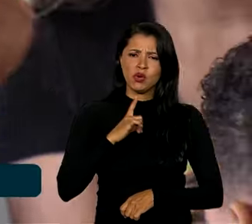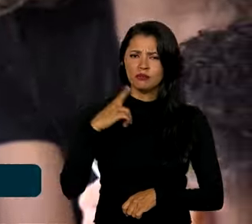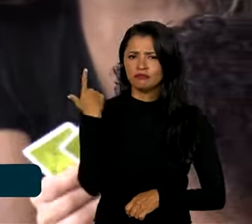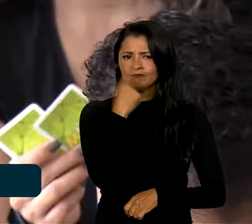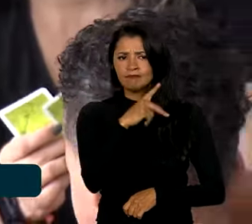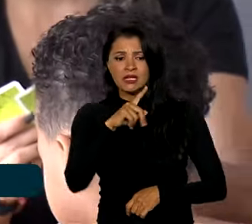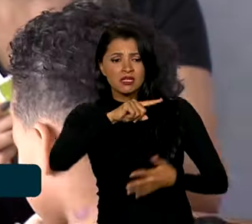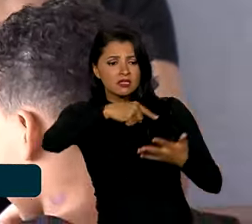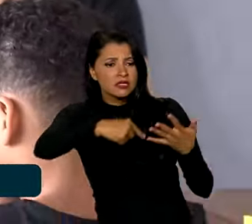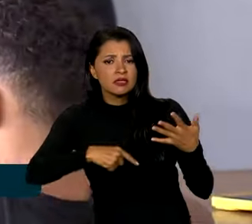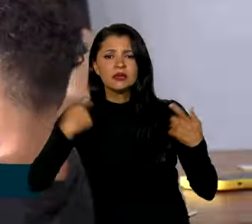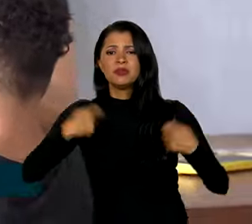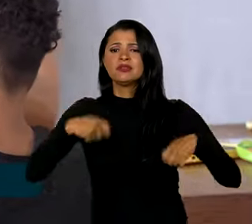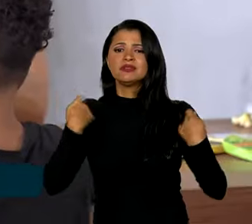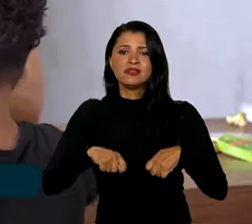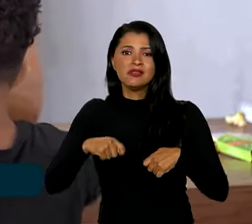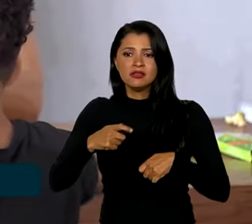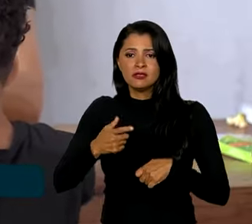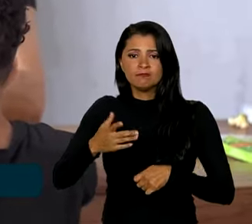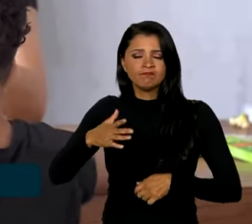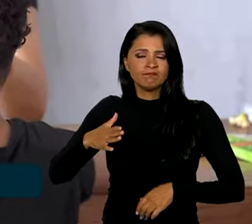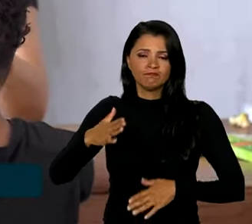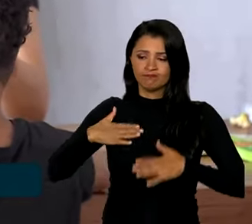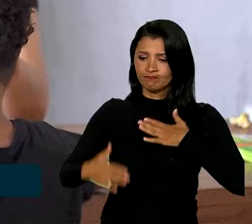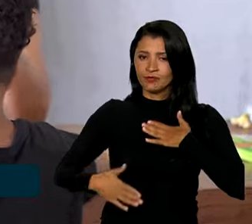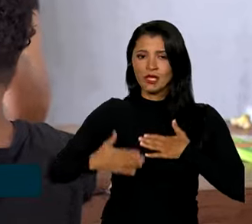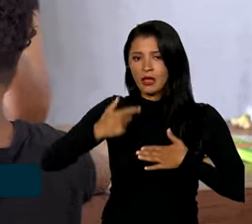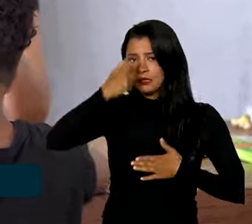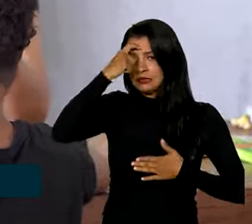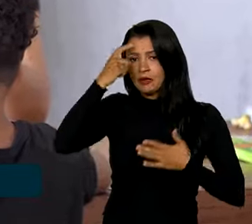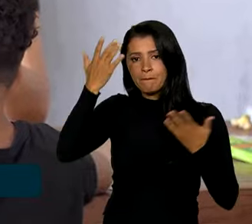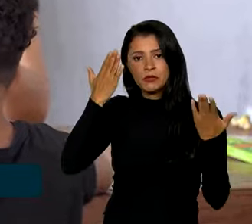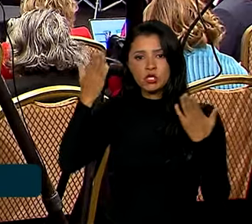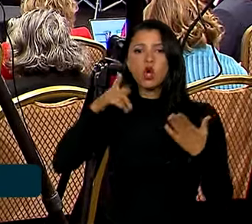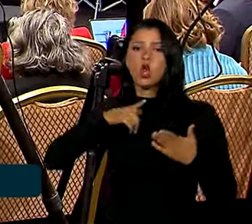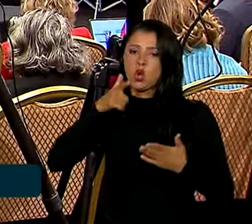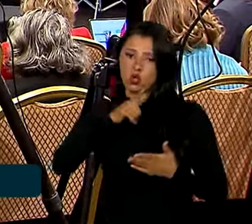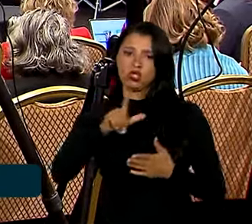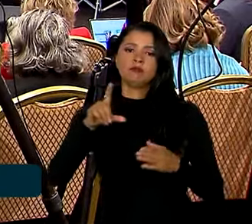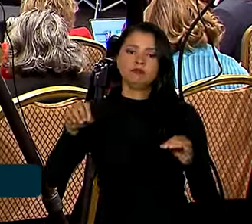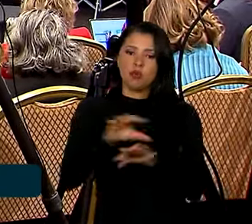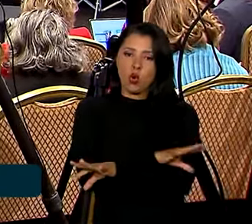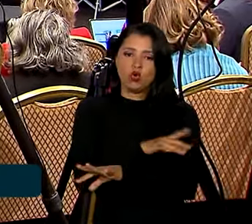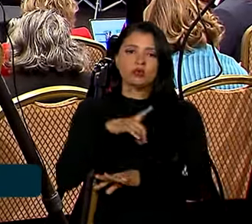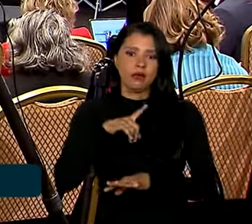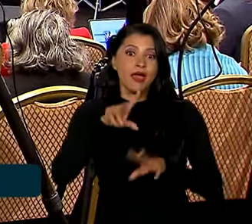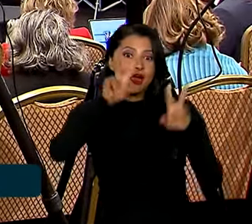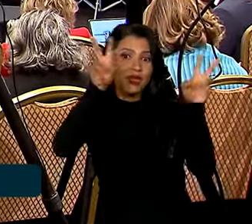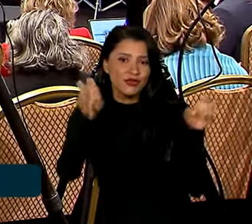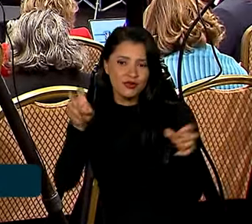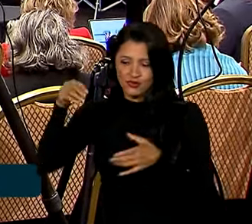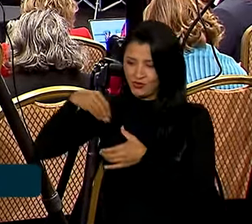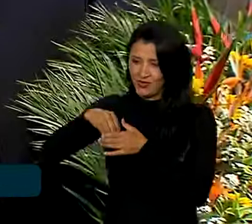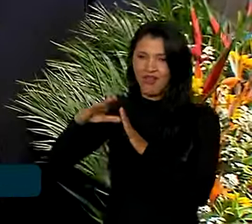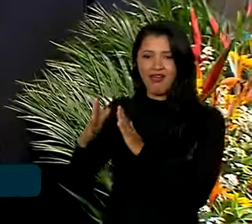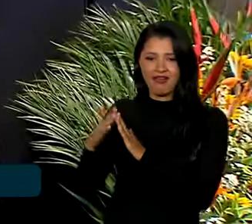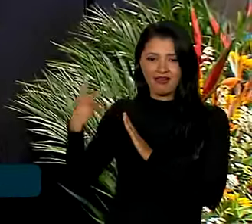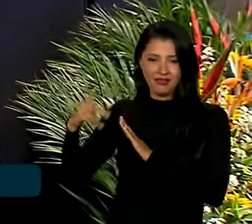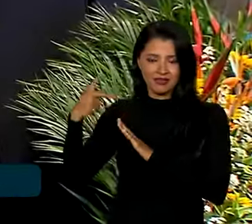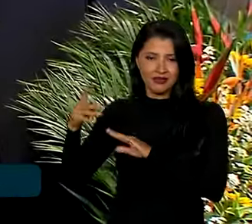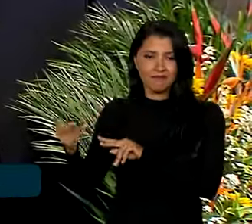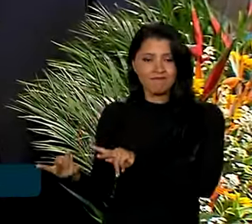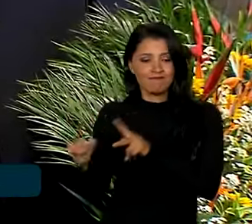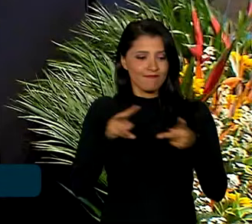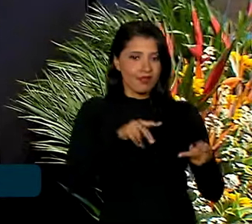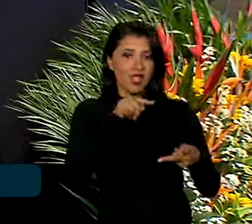suas necessidades físicas e psicológicas atendidas. O assunto saiu de dentro dos lares para ser